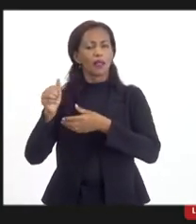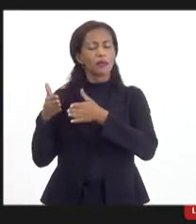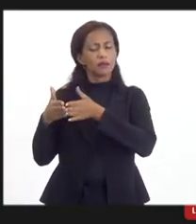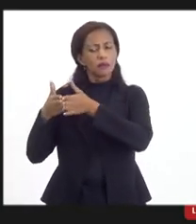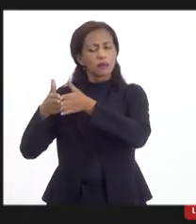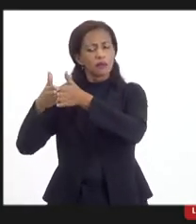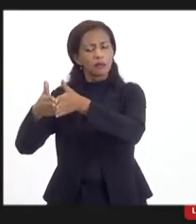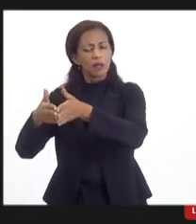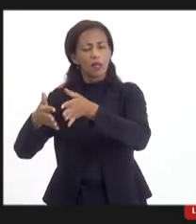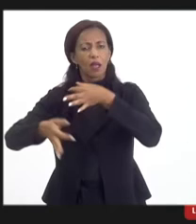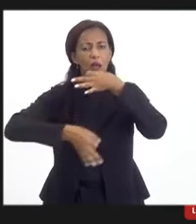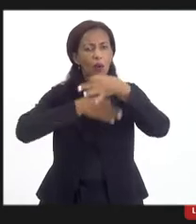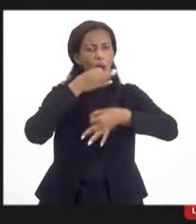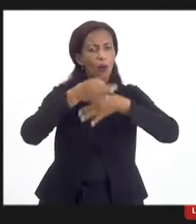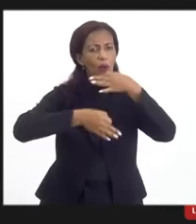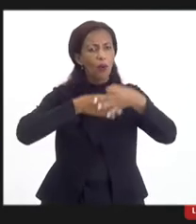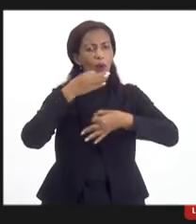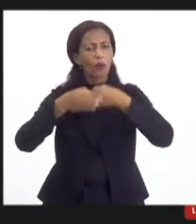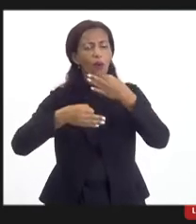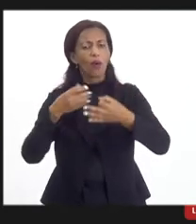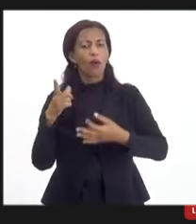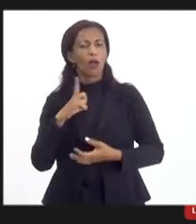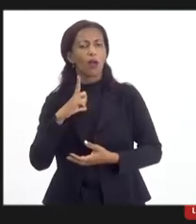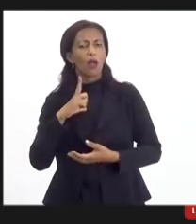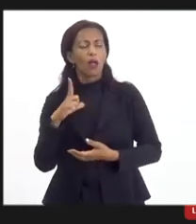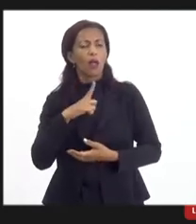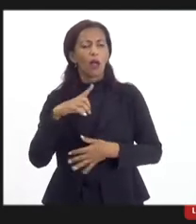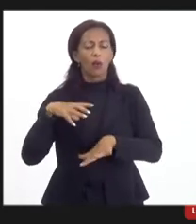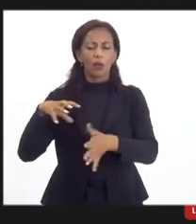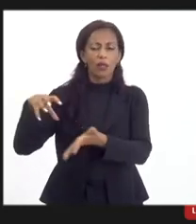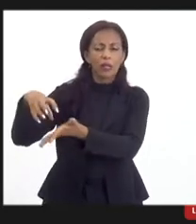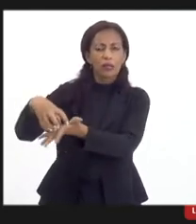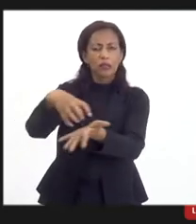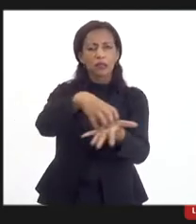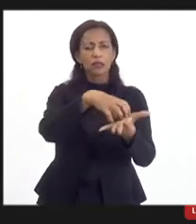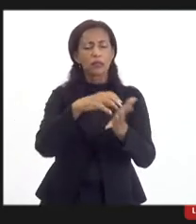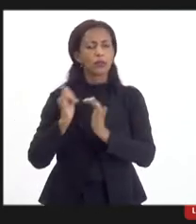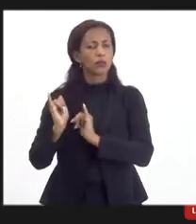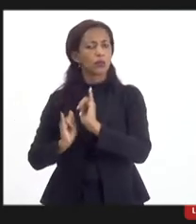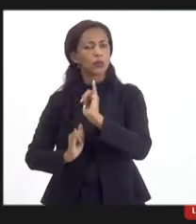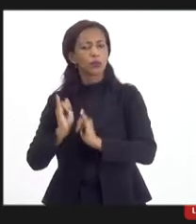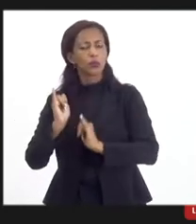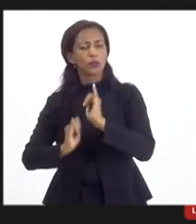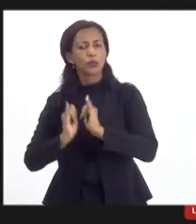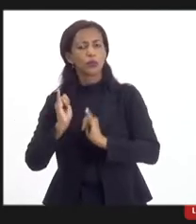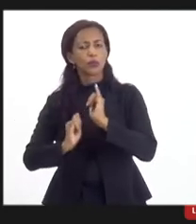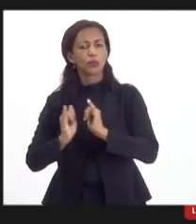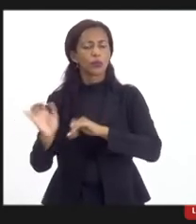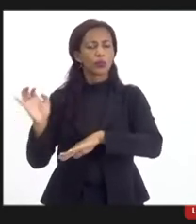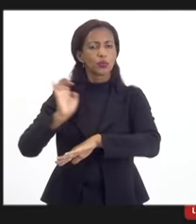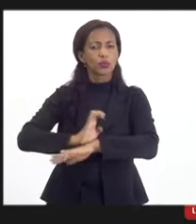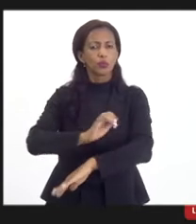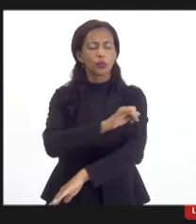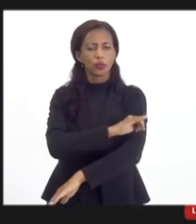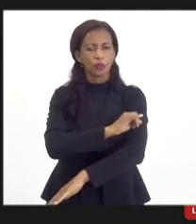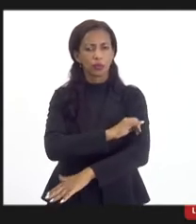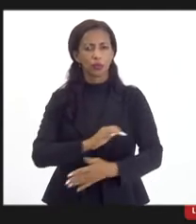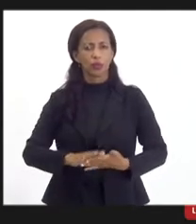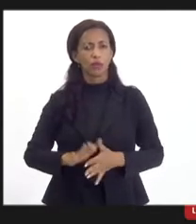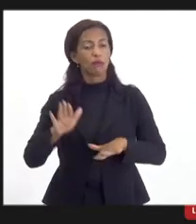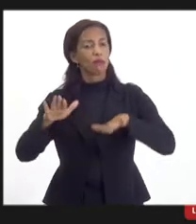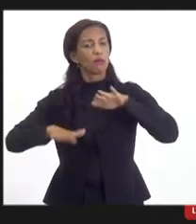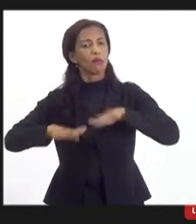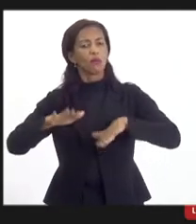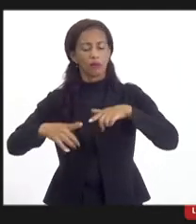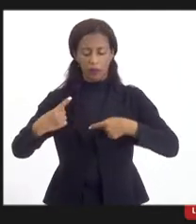Algumas sugestões que daremos, elas se aplicam a qualquer setor industrial que se queira desenvolver no Estado do Rio. Então, talvez